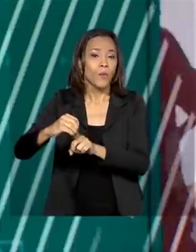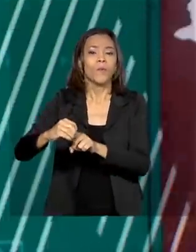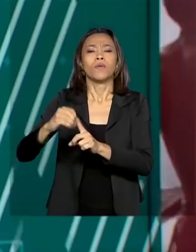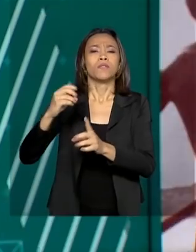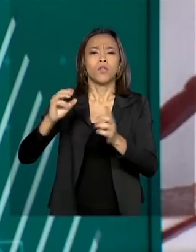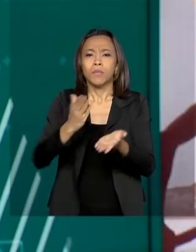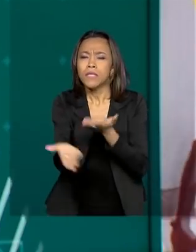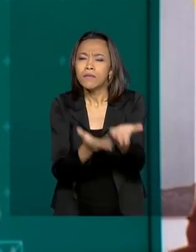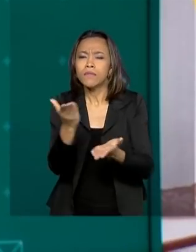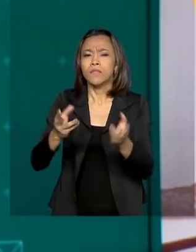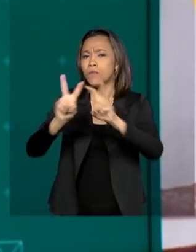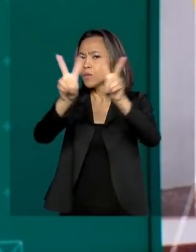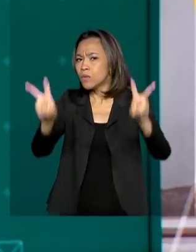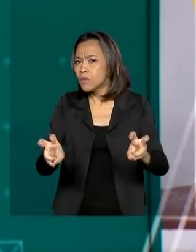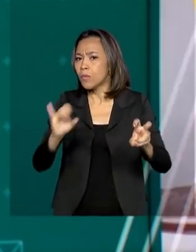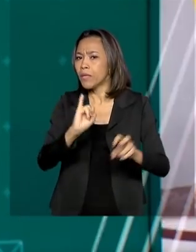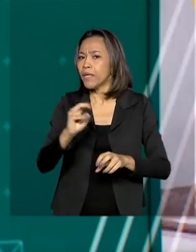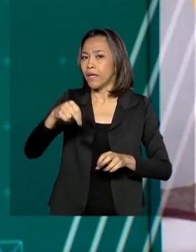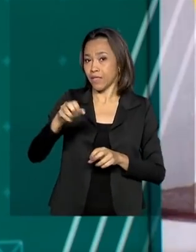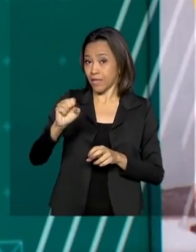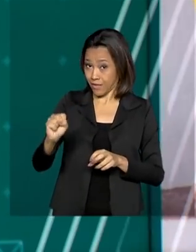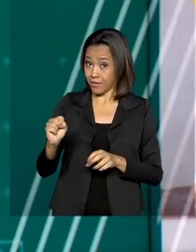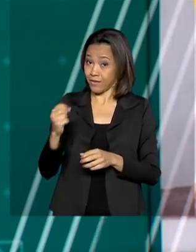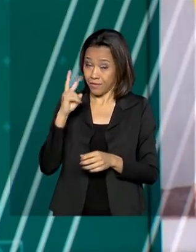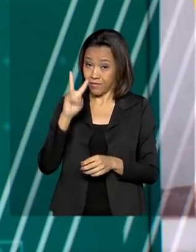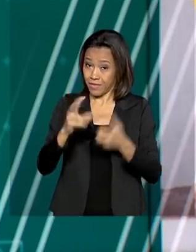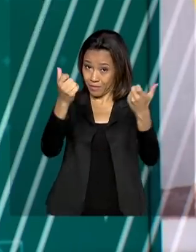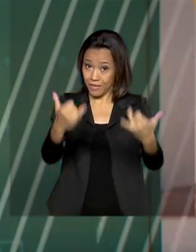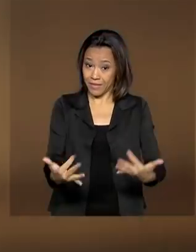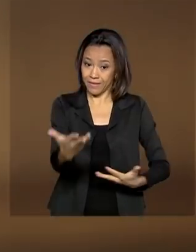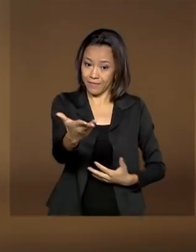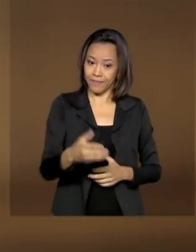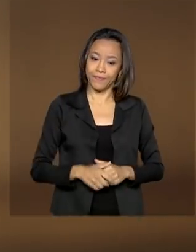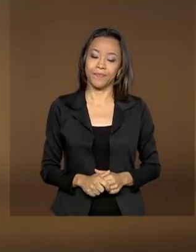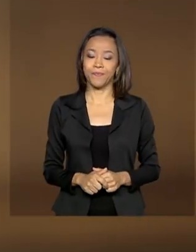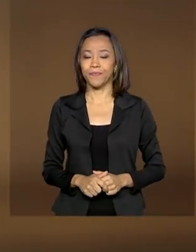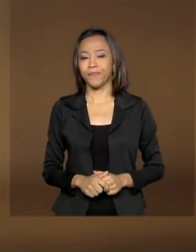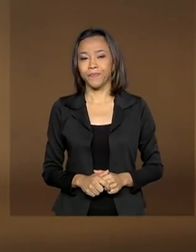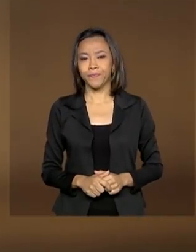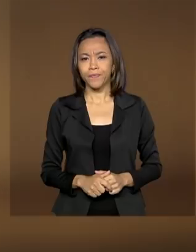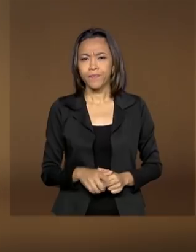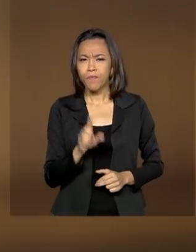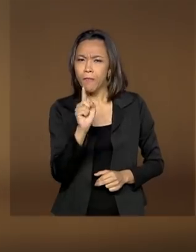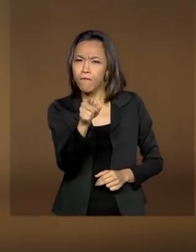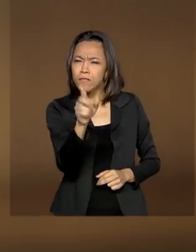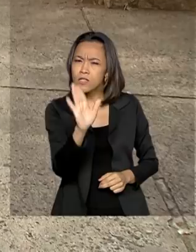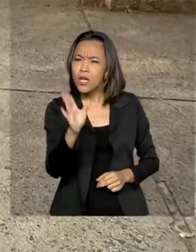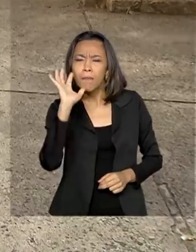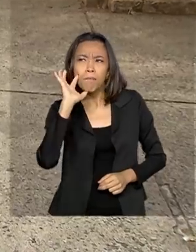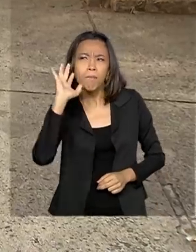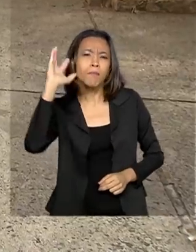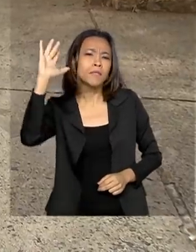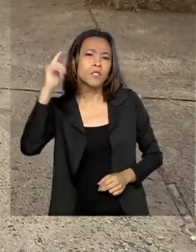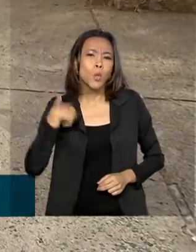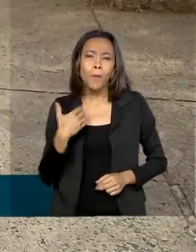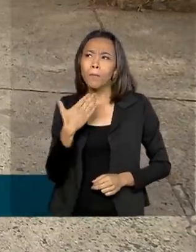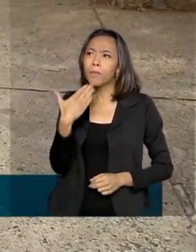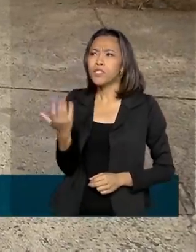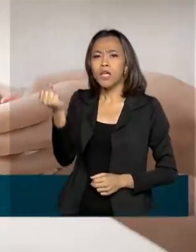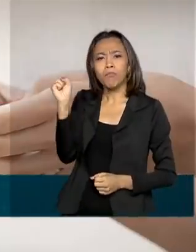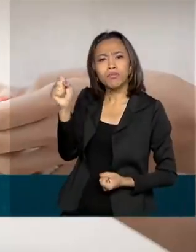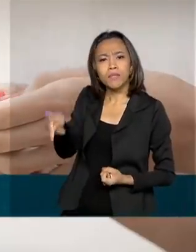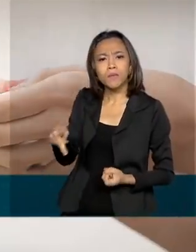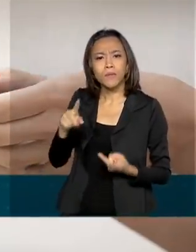à previdência social. Cleide Lopes conta pra gente. Você já imaginou pedir aposentadoria,